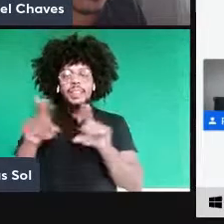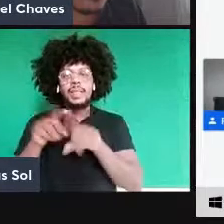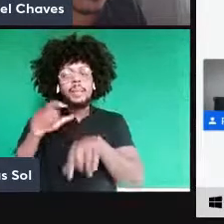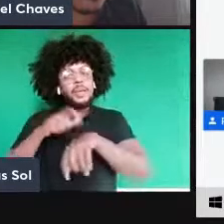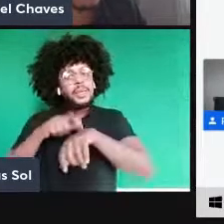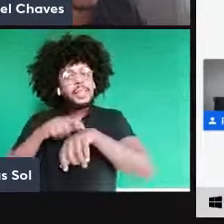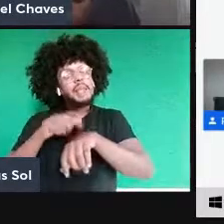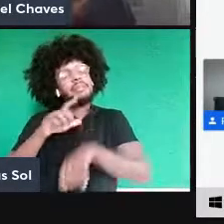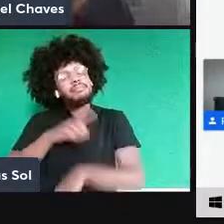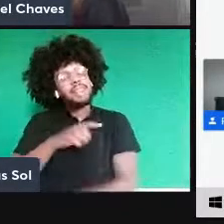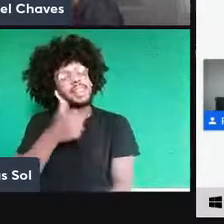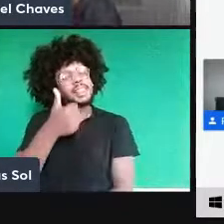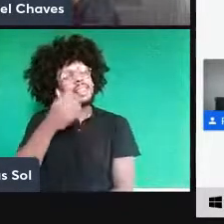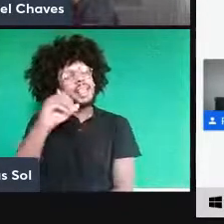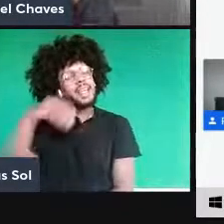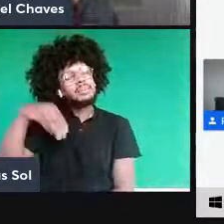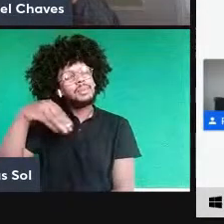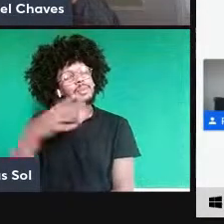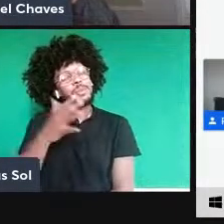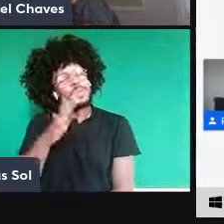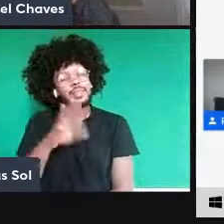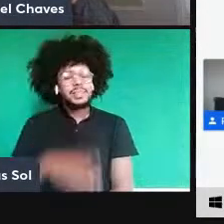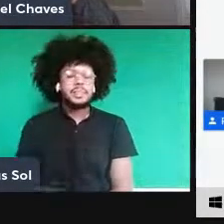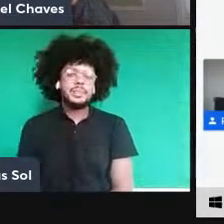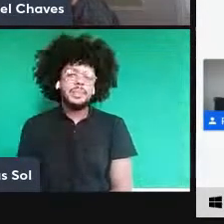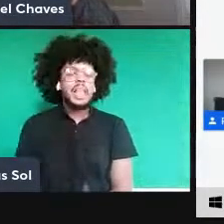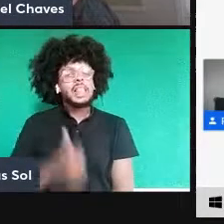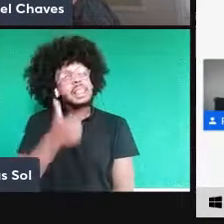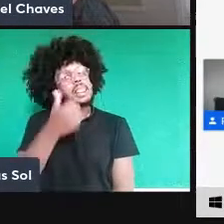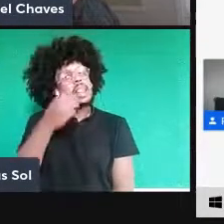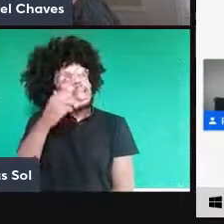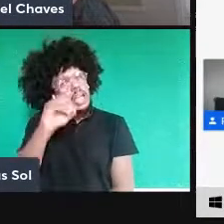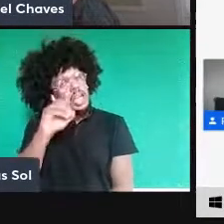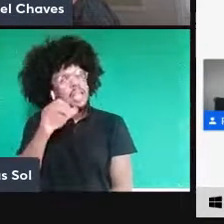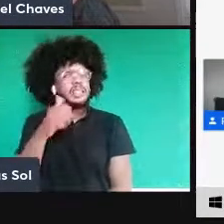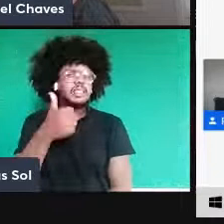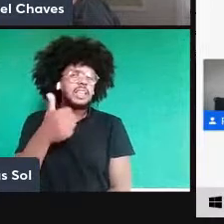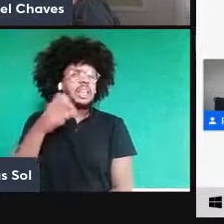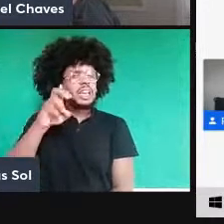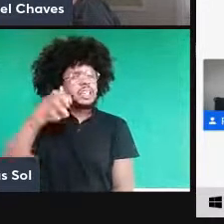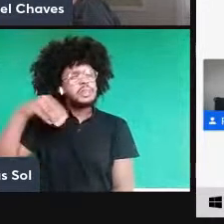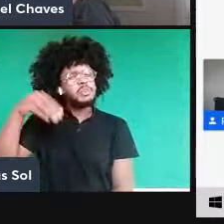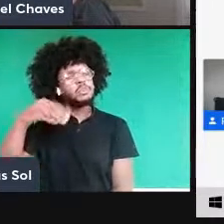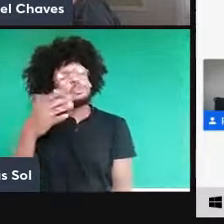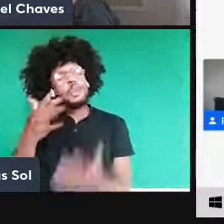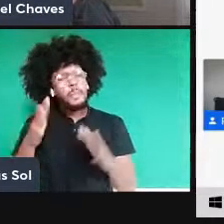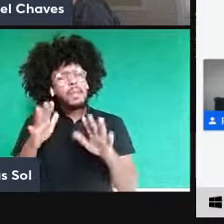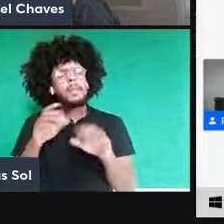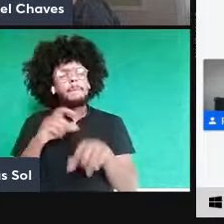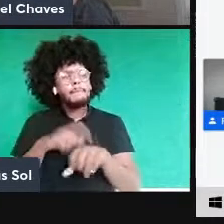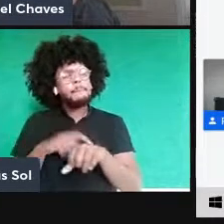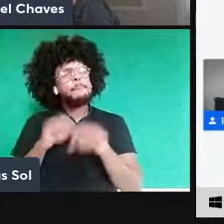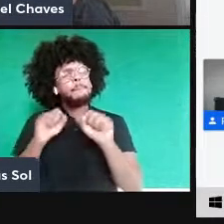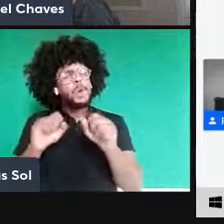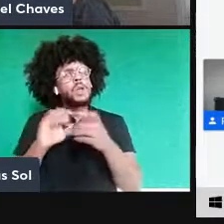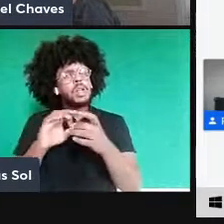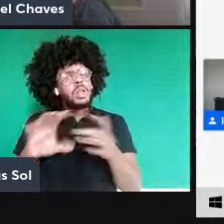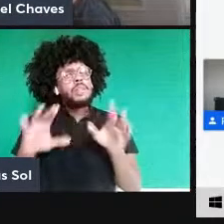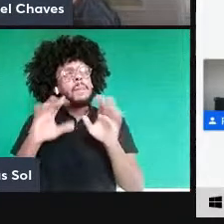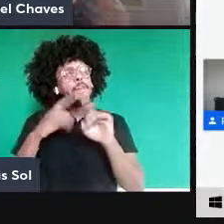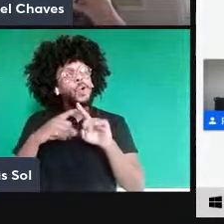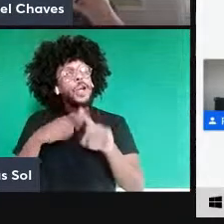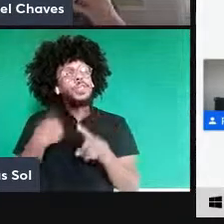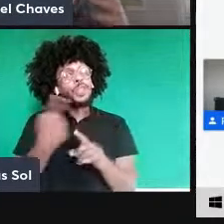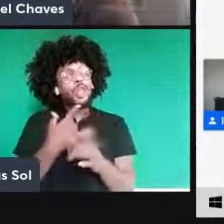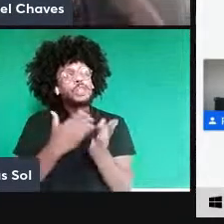minutinhos. Tá bom. 10 a 15 minutinhos porque nós começamos um pouquinho atrasado também. Se quiser,